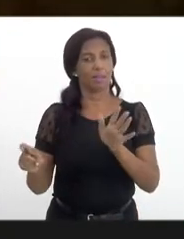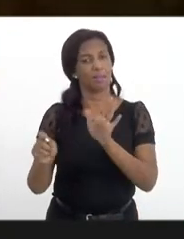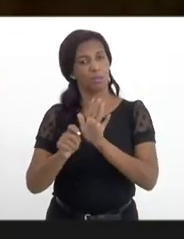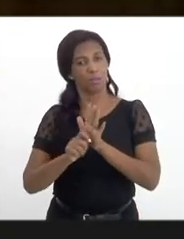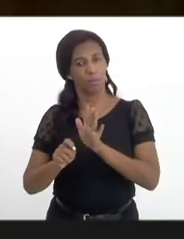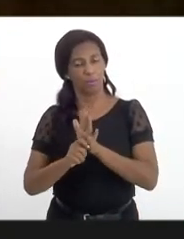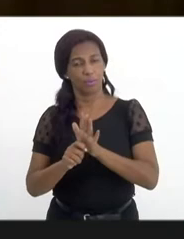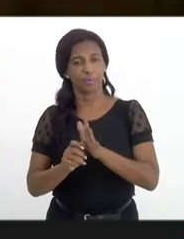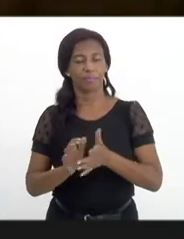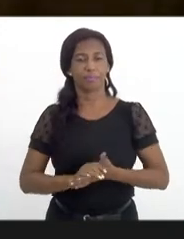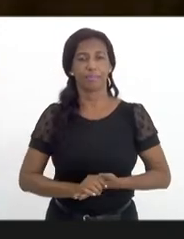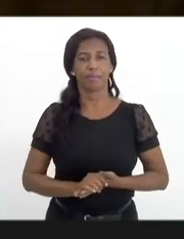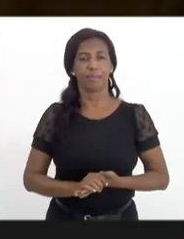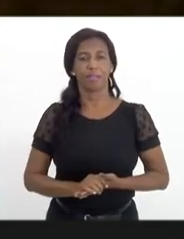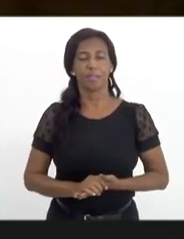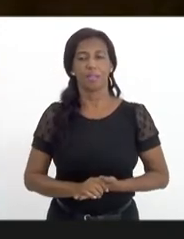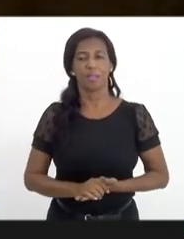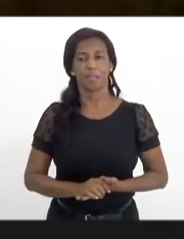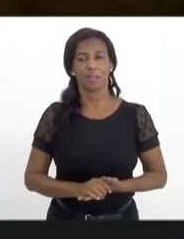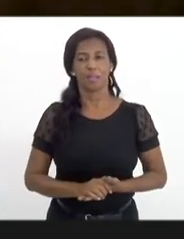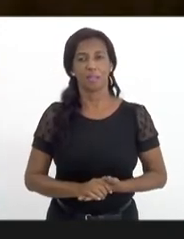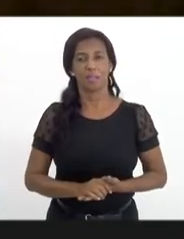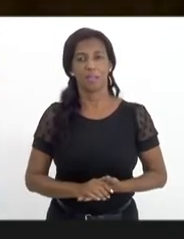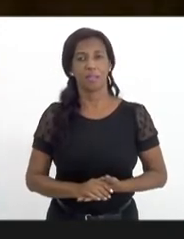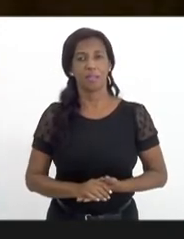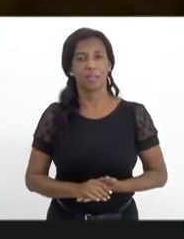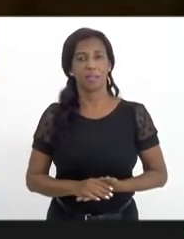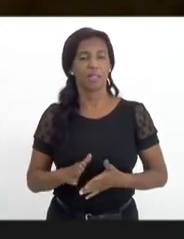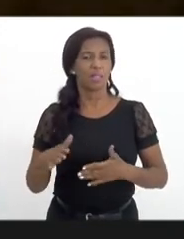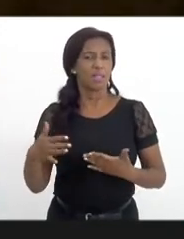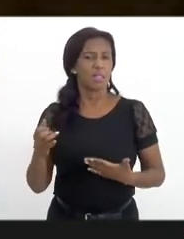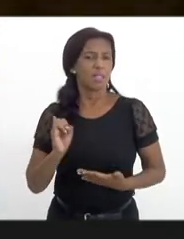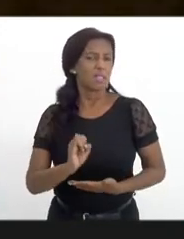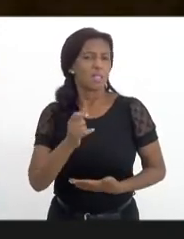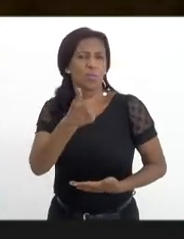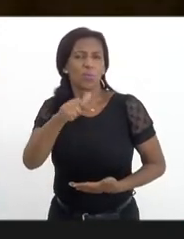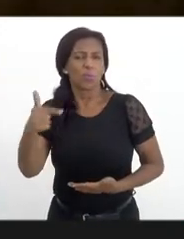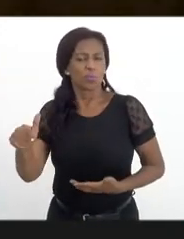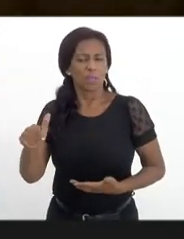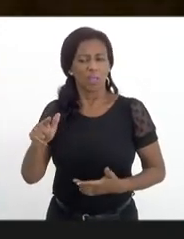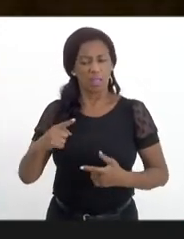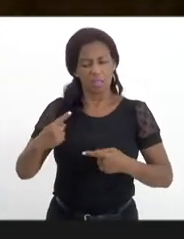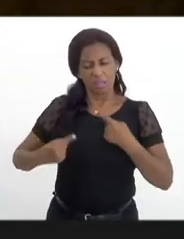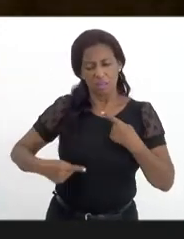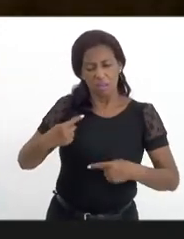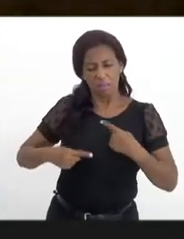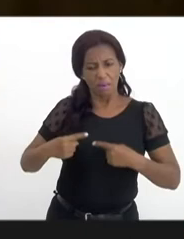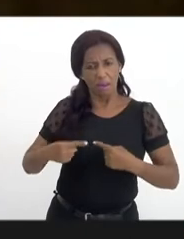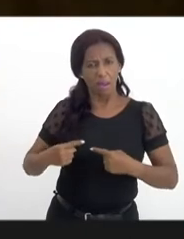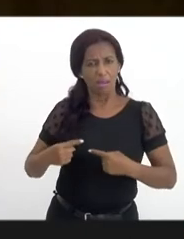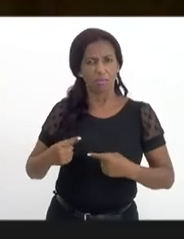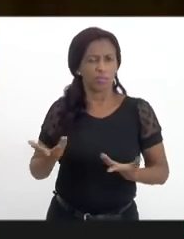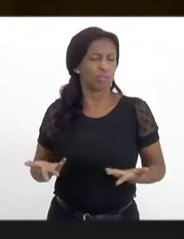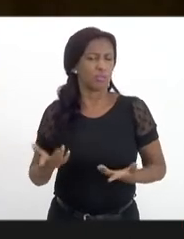sem esse debate, esse diálogo interinstitucional